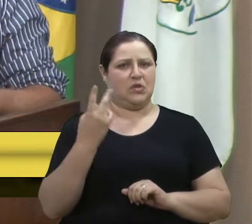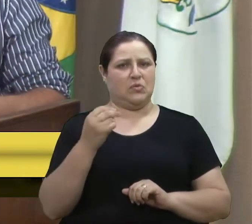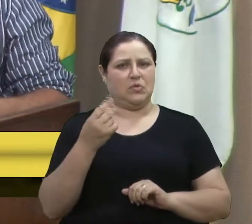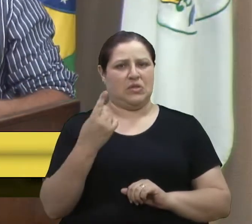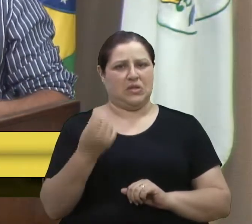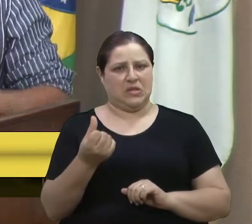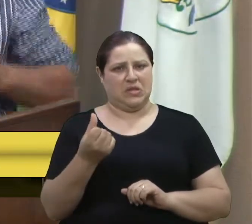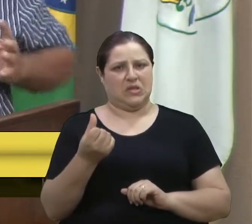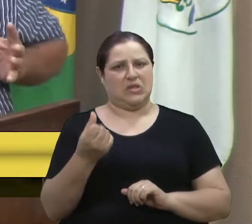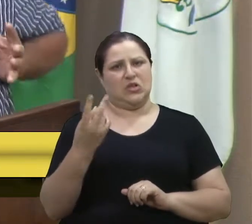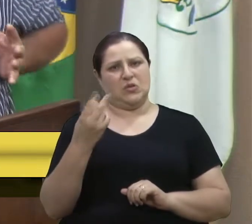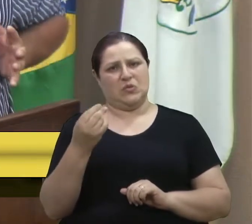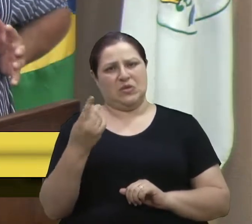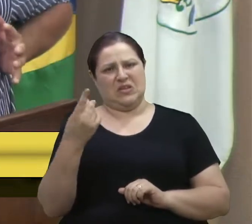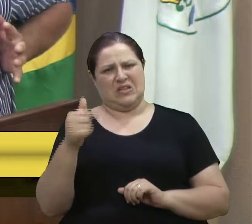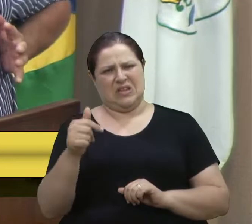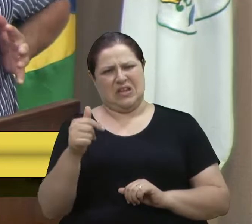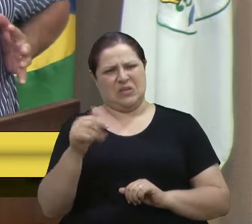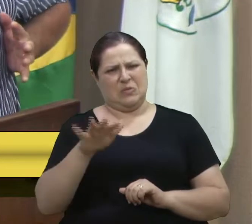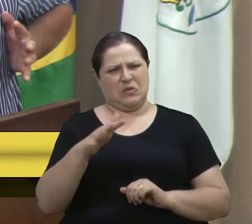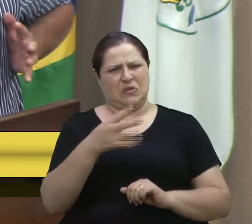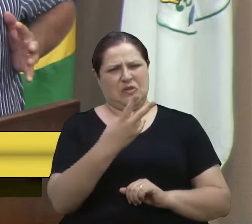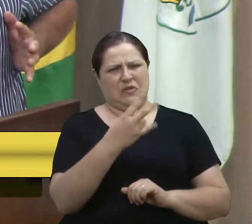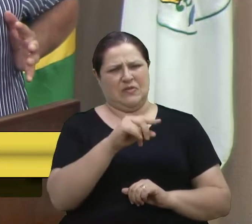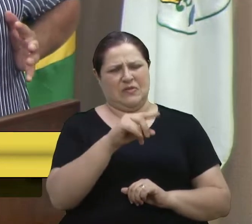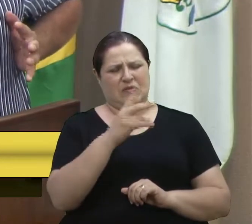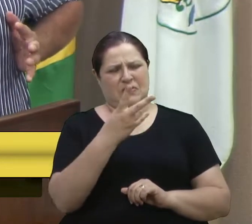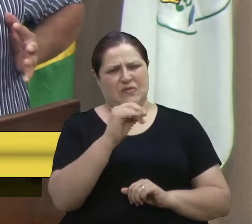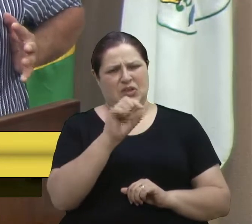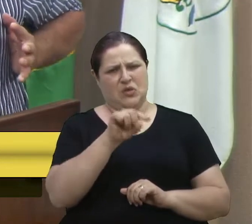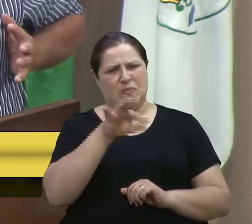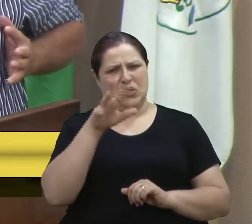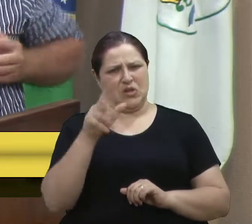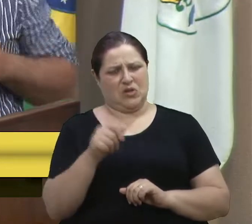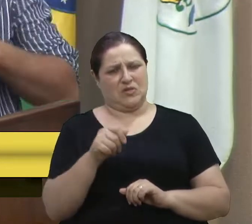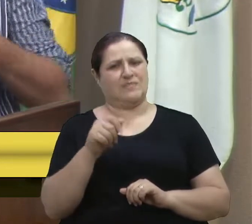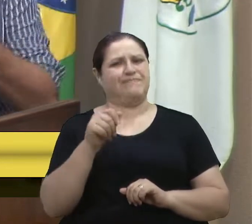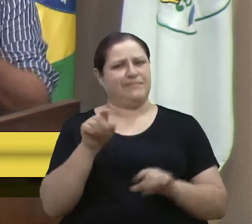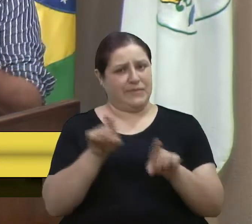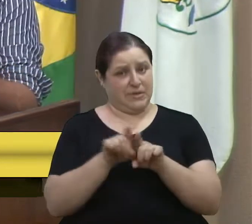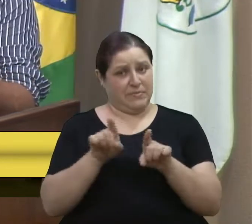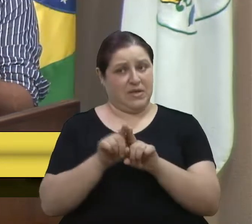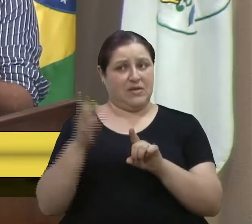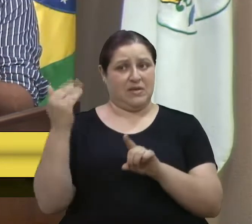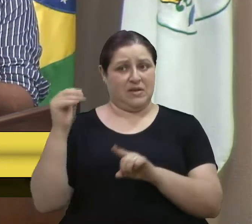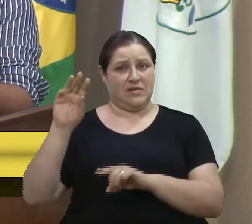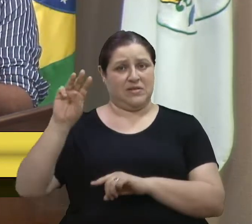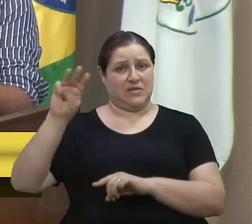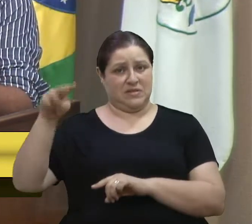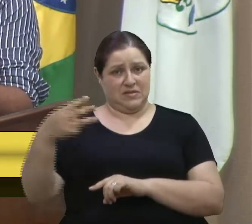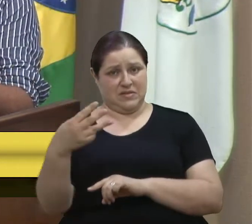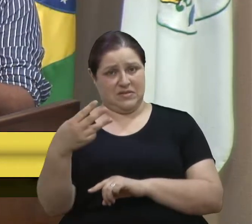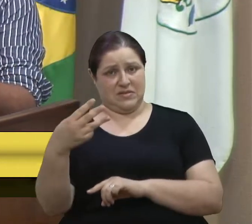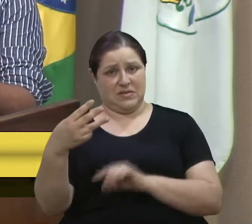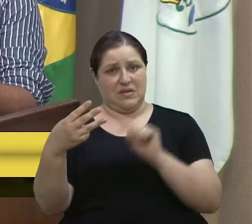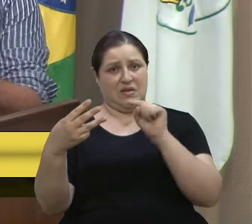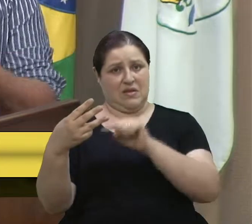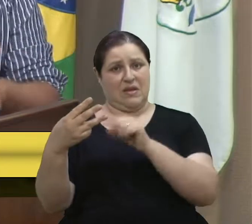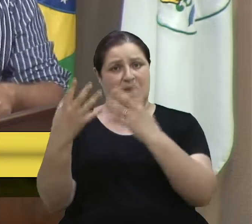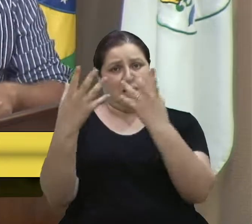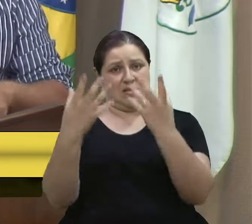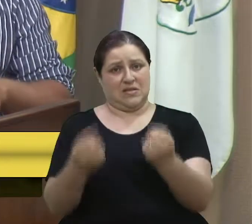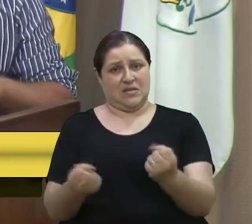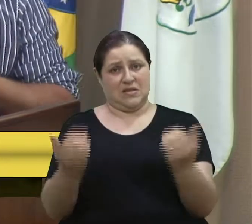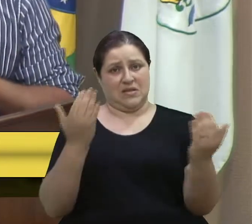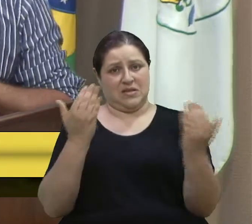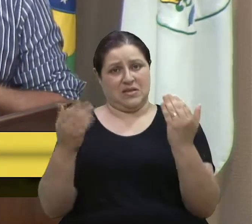outro, 2017. Aliás, quando a empresa foi aceita, deveria